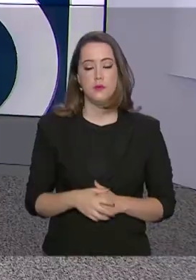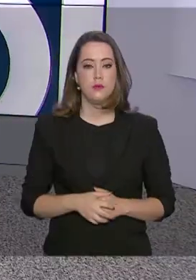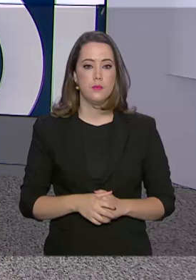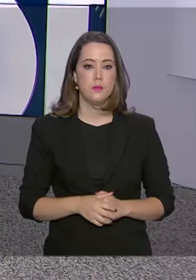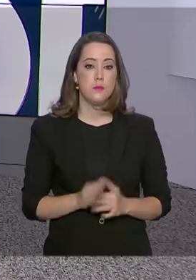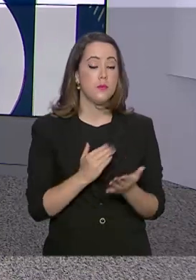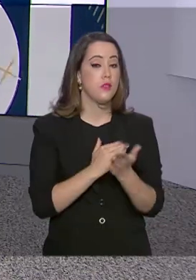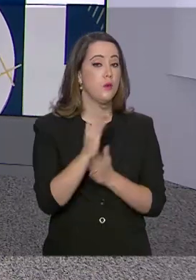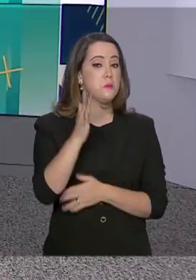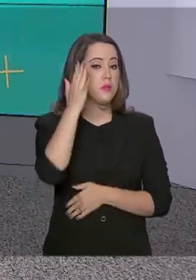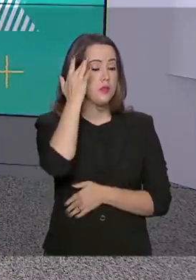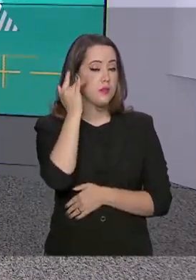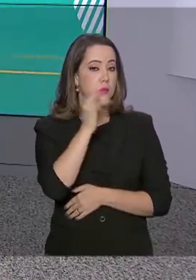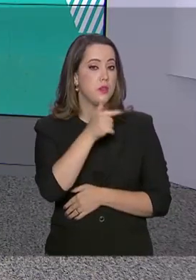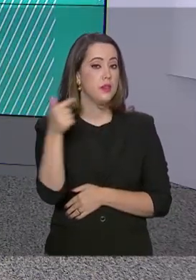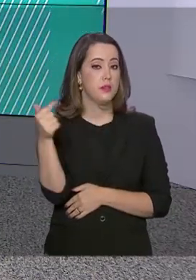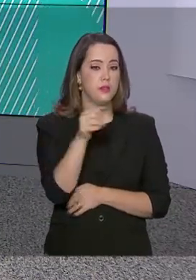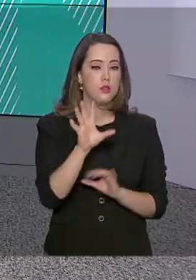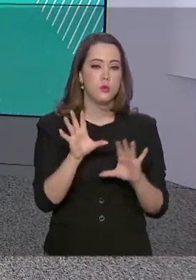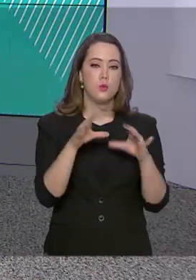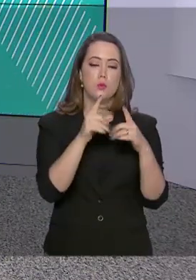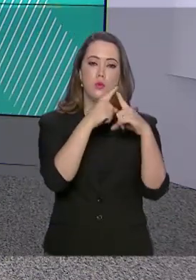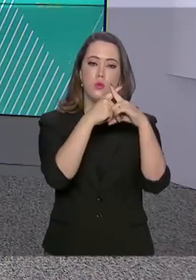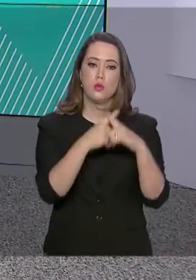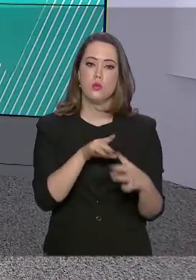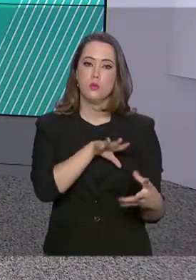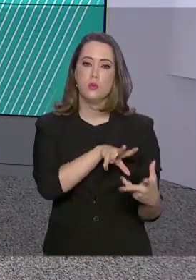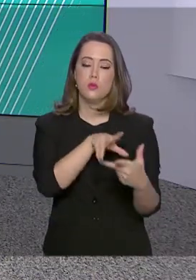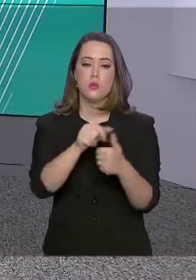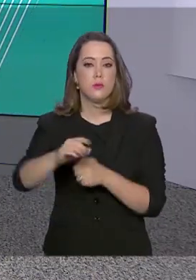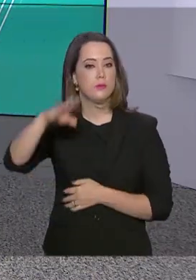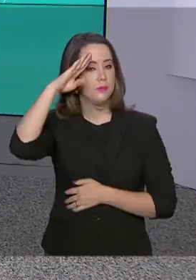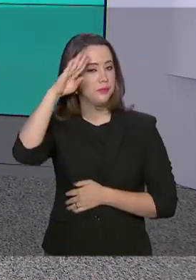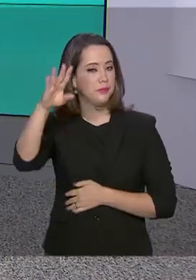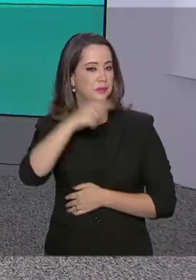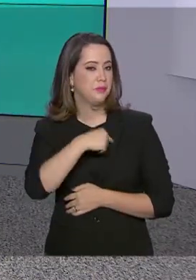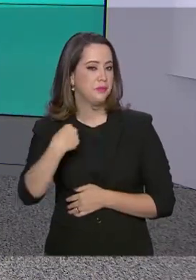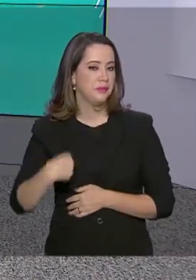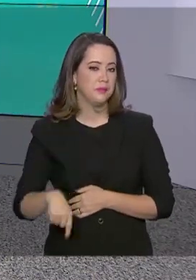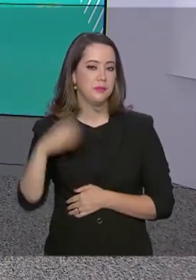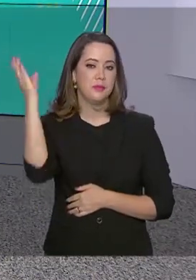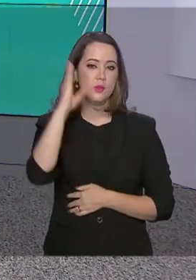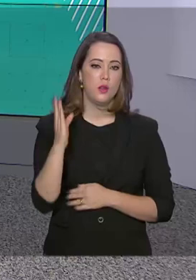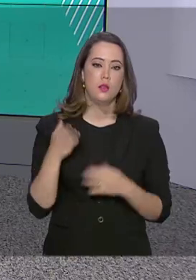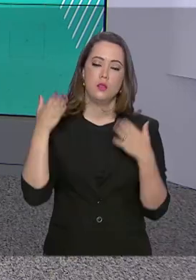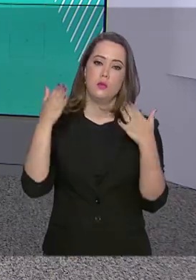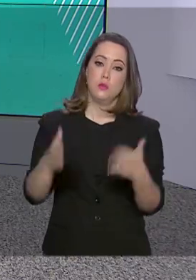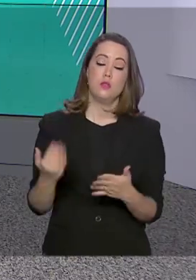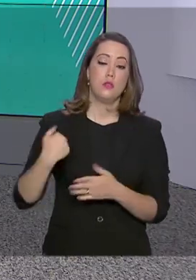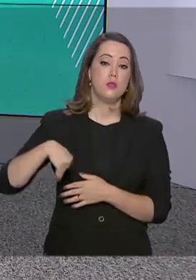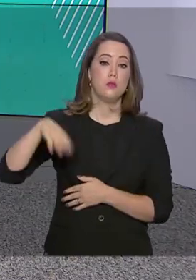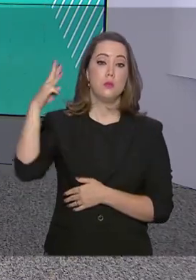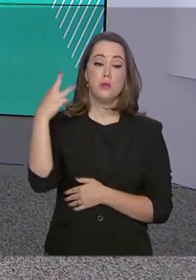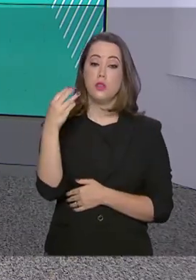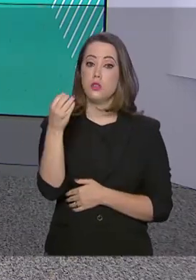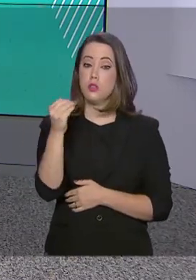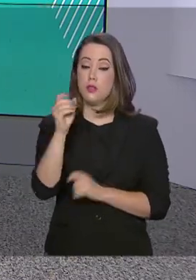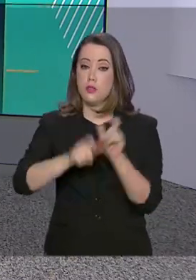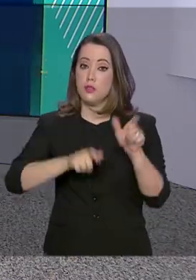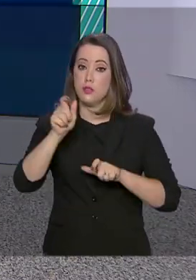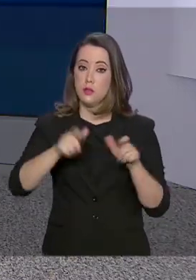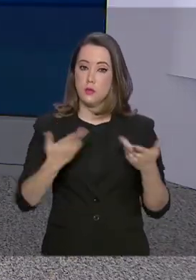E começa amanhã a sétima edição dos Jogos Mundiais Militares na China. O Brasil vai participar com mais de 300